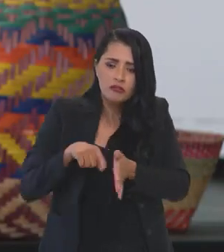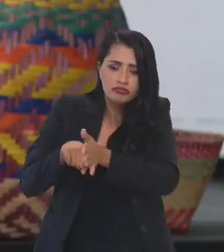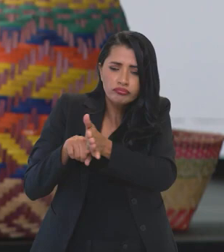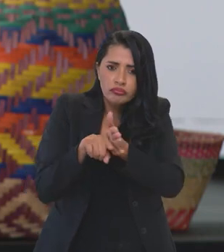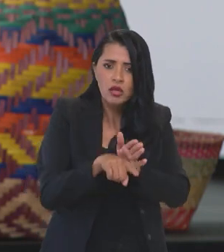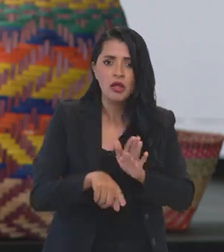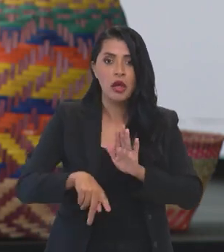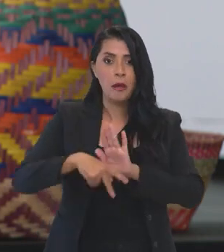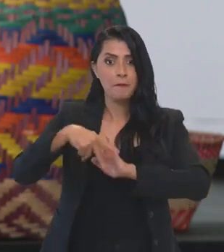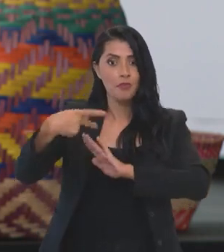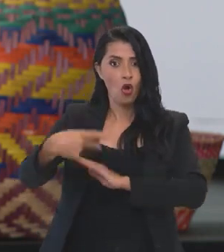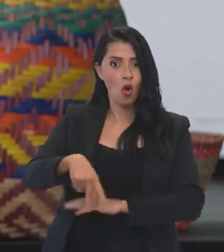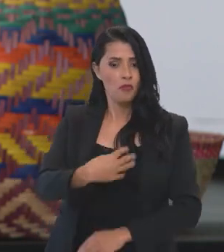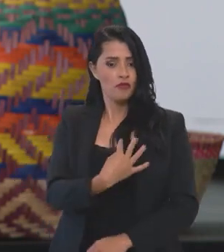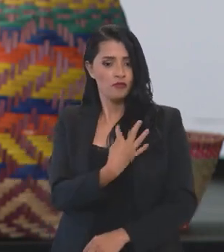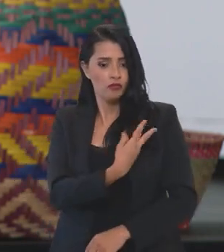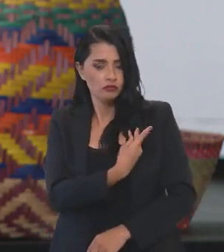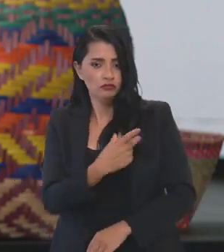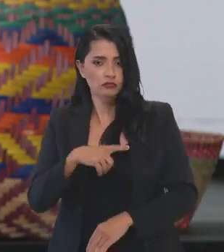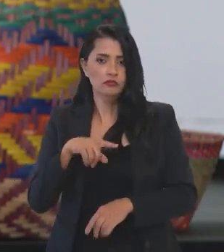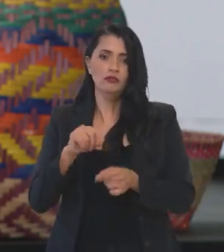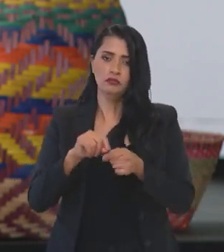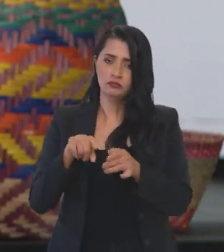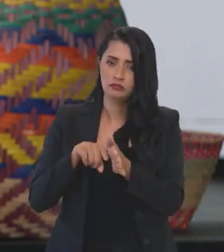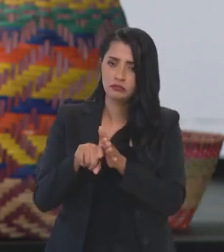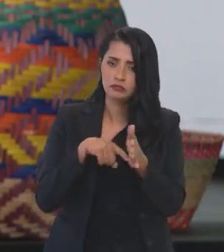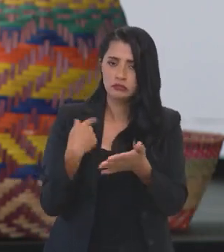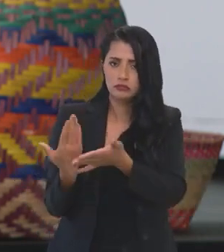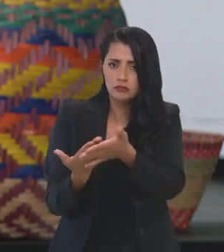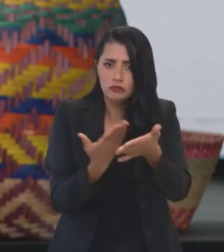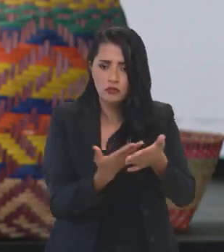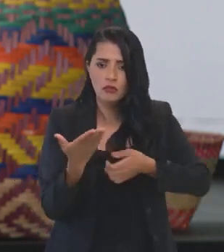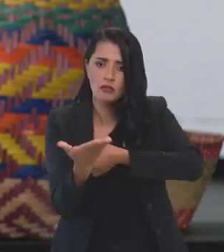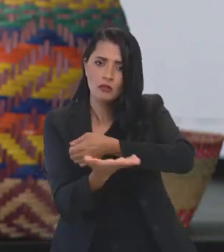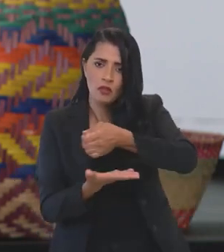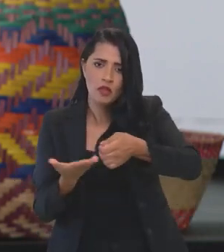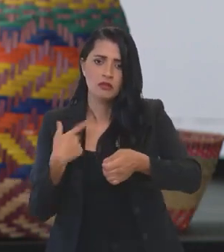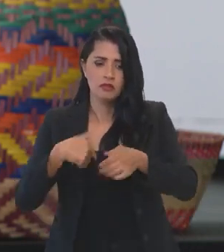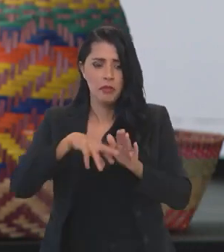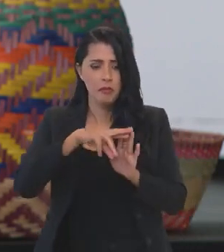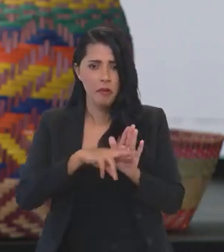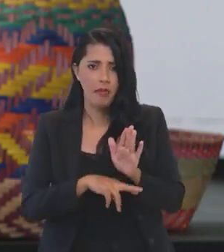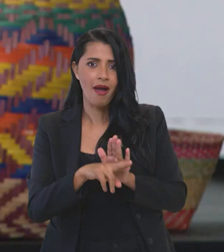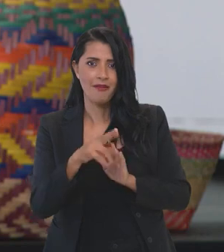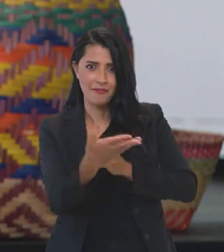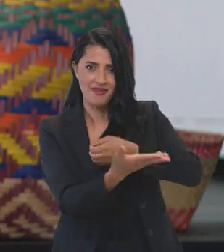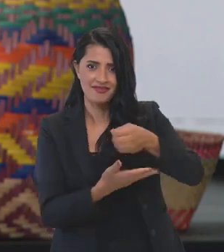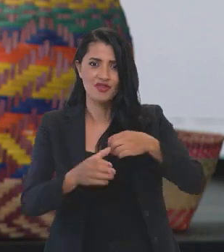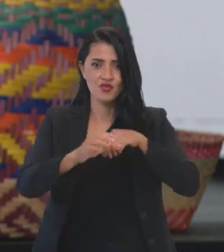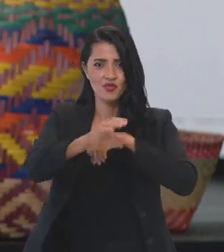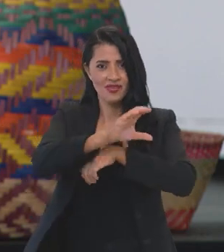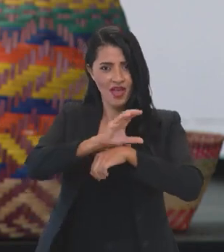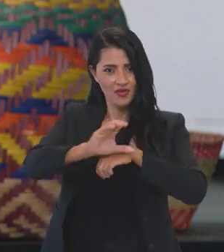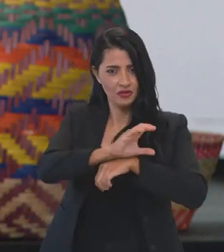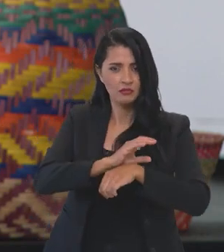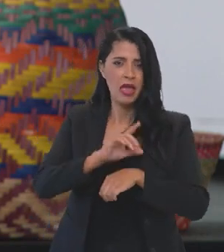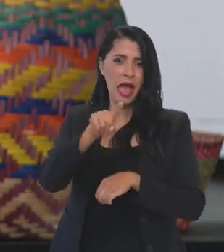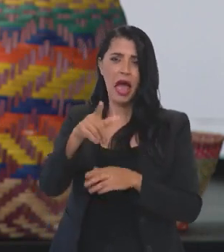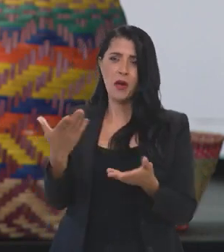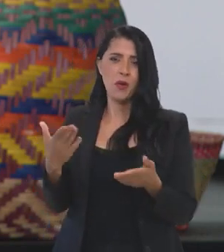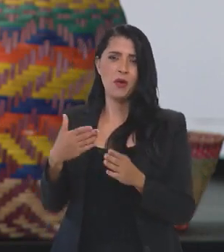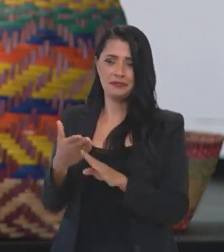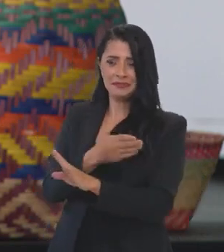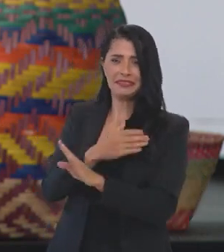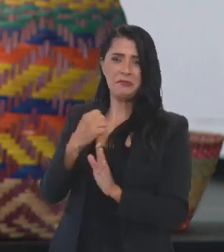levantamentos. A própria FUNAI, que faz realização de estudos, e que são embasados nesses critérios constitucionais, com